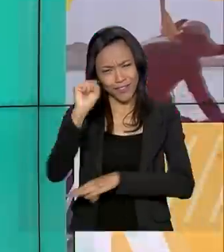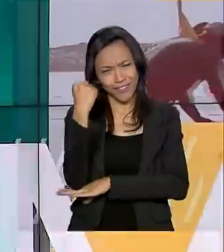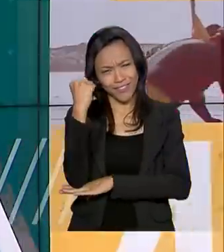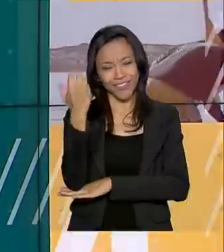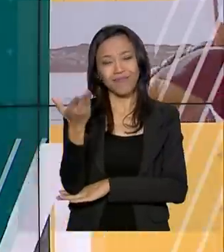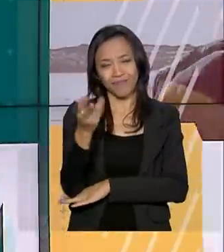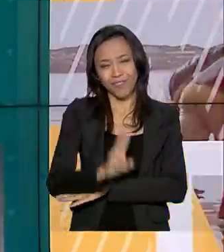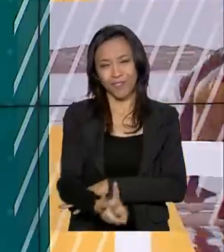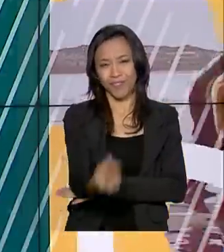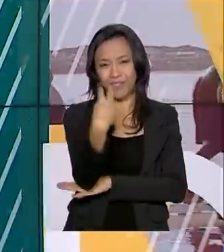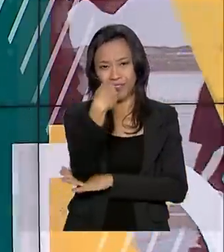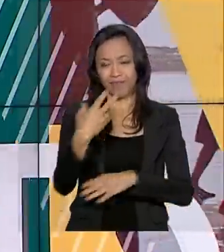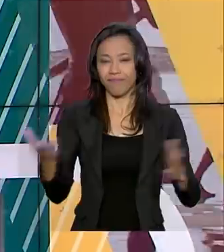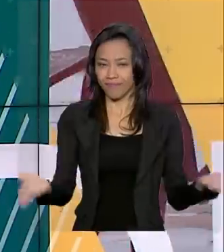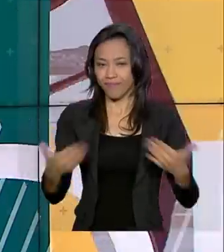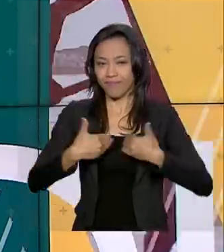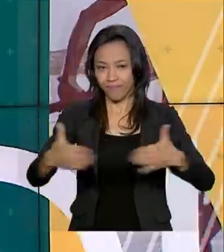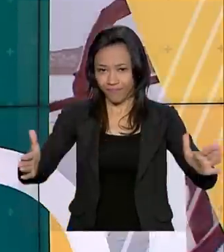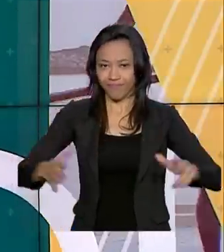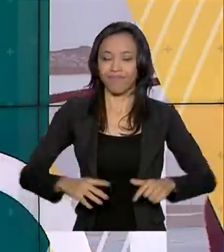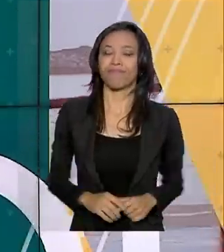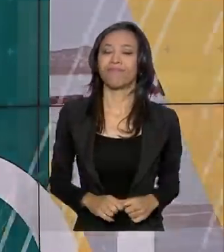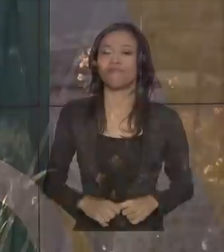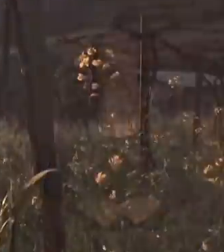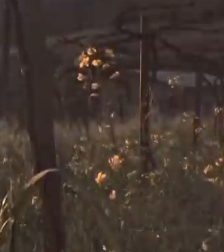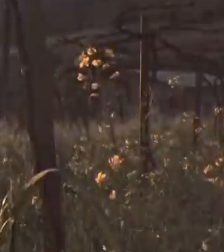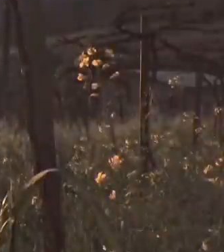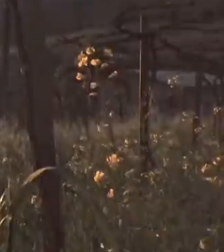Fique com a gente, o Brasil em Dia já está no ar.